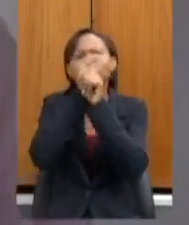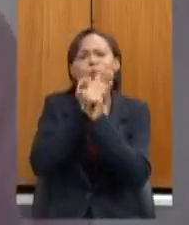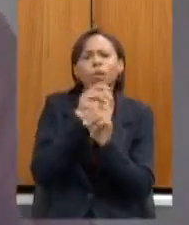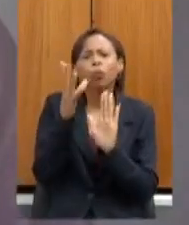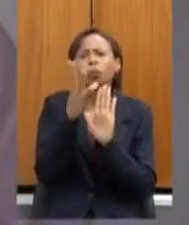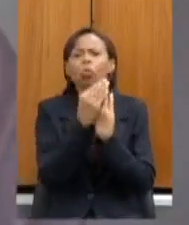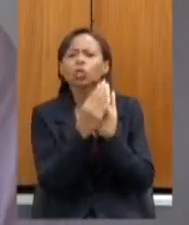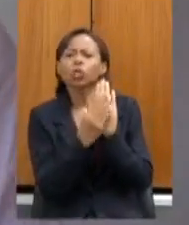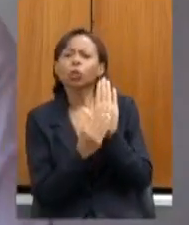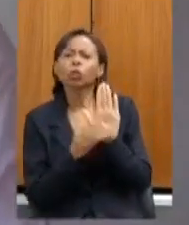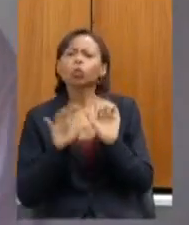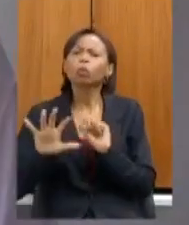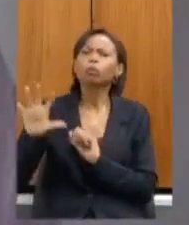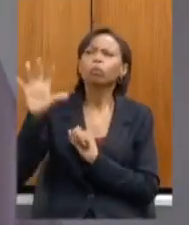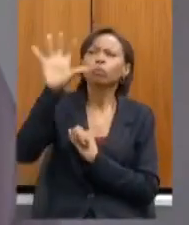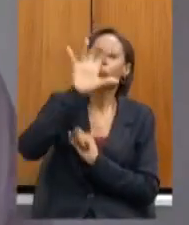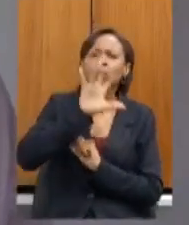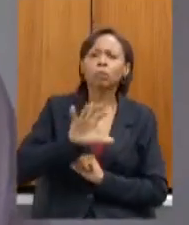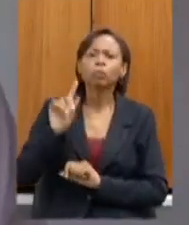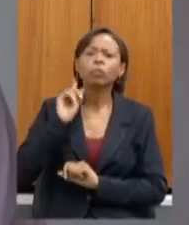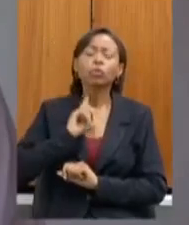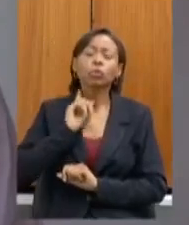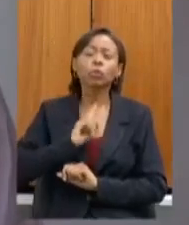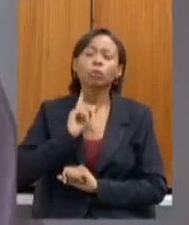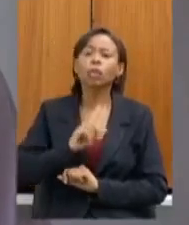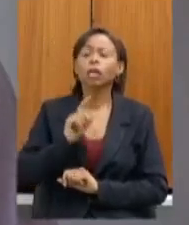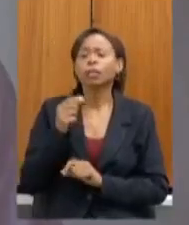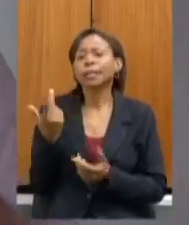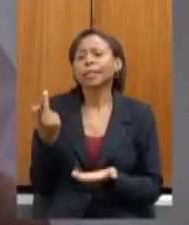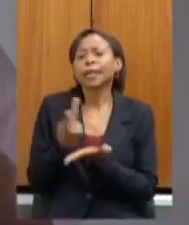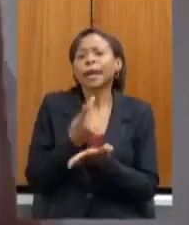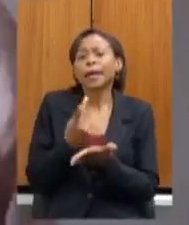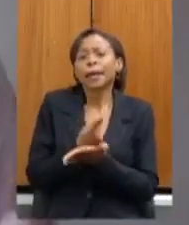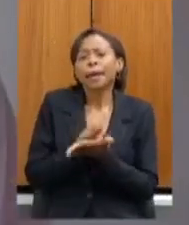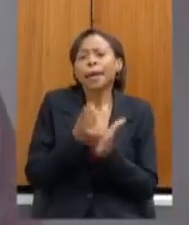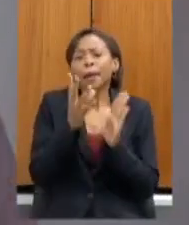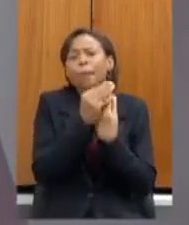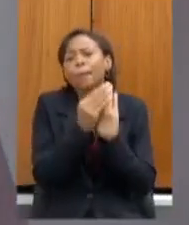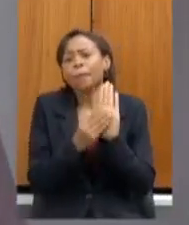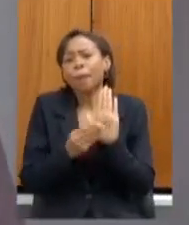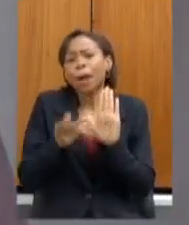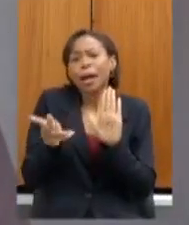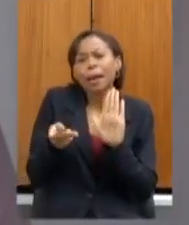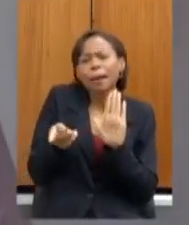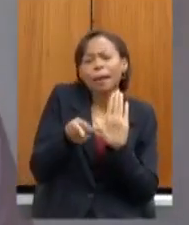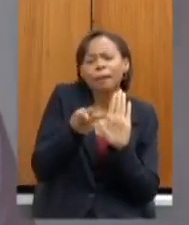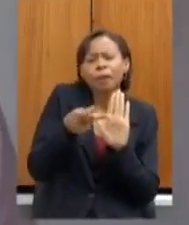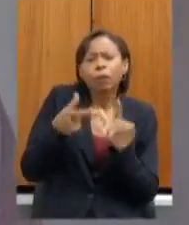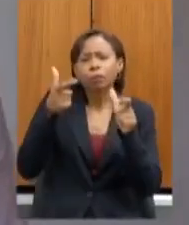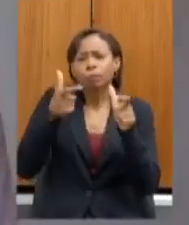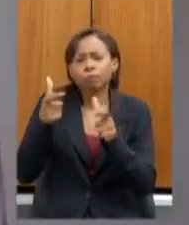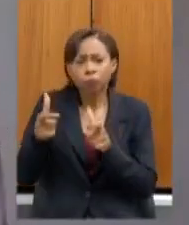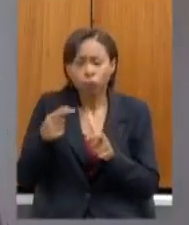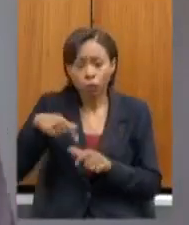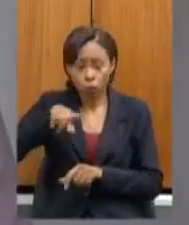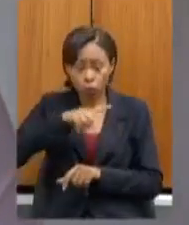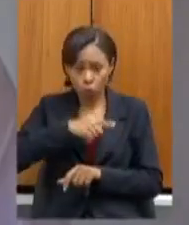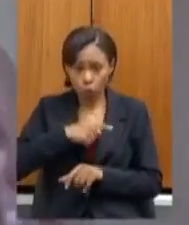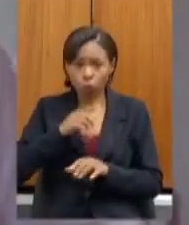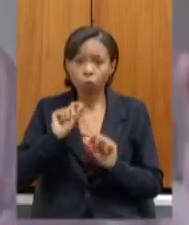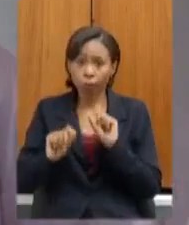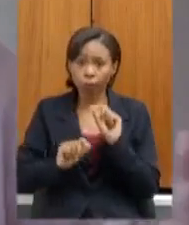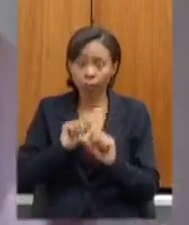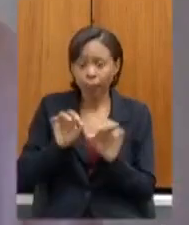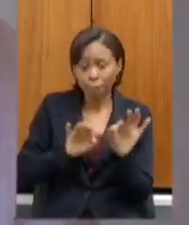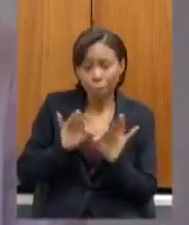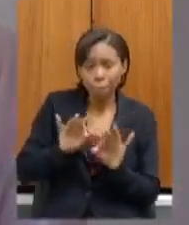do estado houve maior percentual de erros a gente está fazendo inclusive o planejamento para a formação de professores